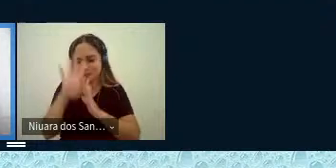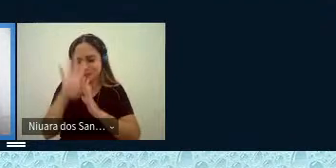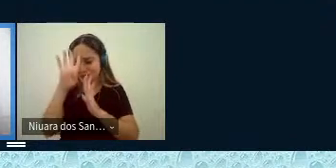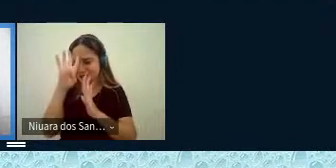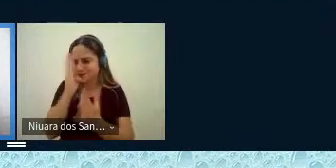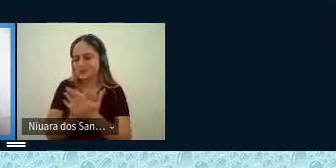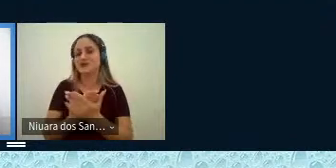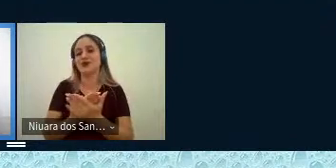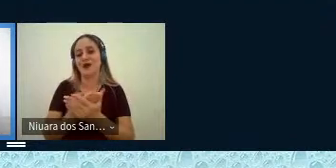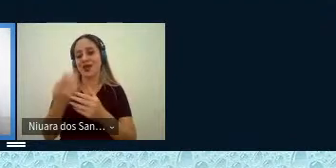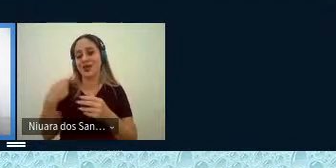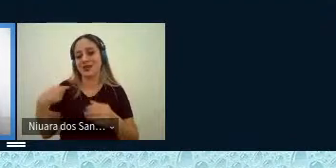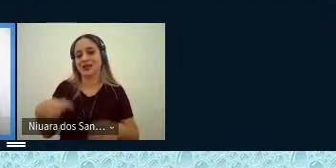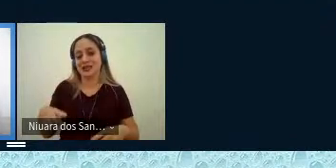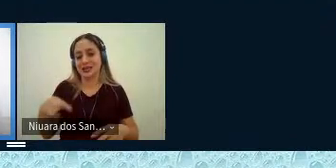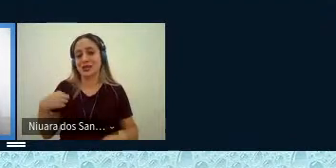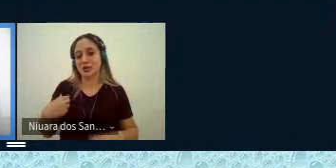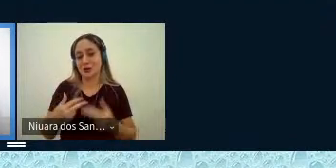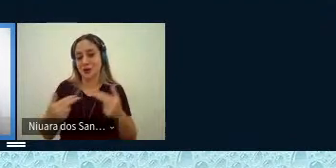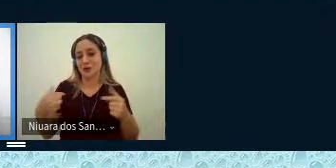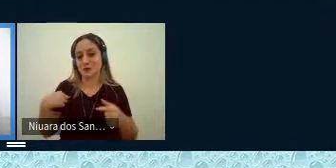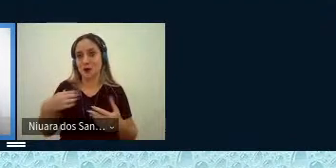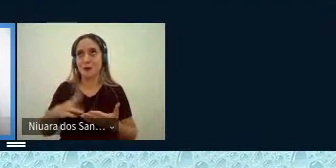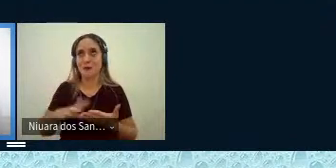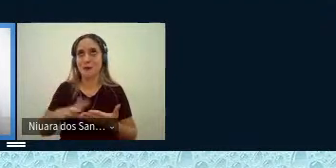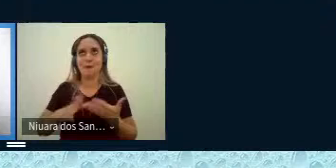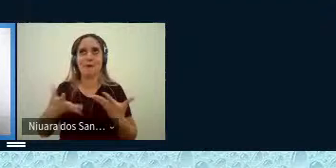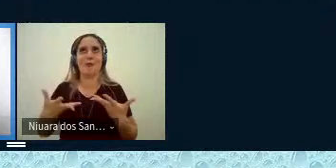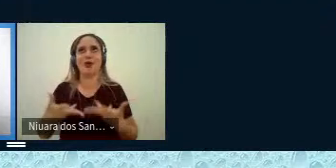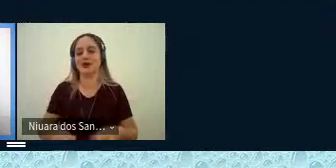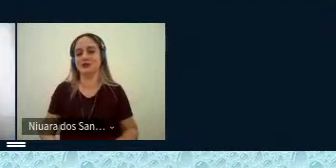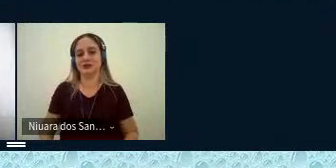e o resultado foi bastante satisfatório, não é?